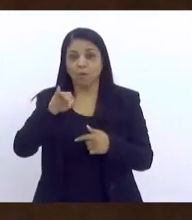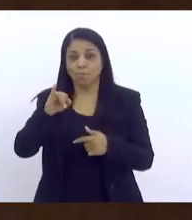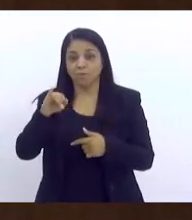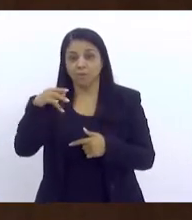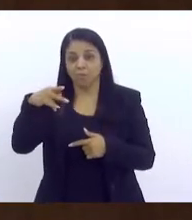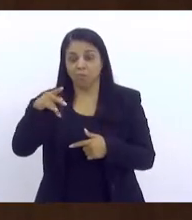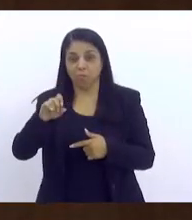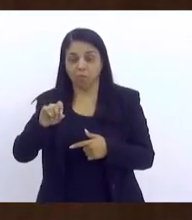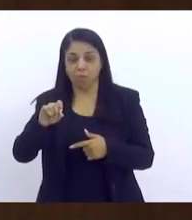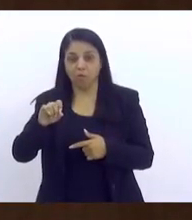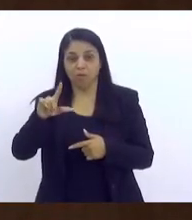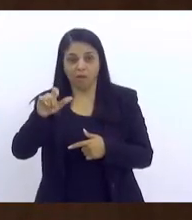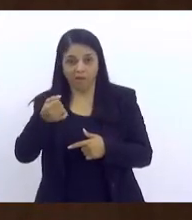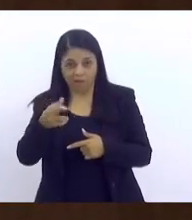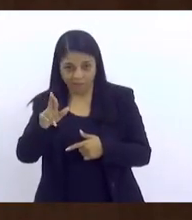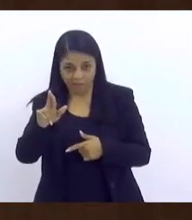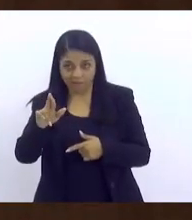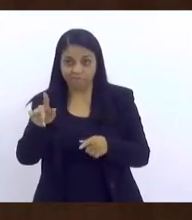até hoje.